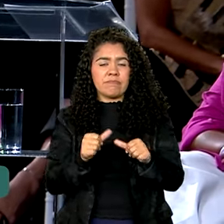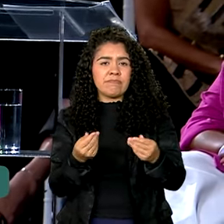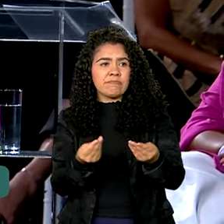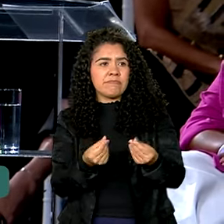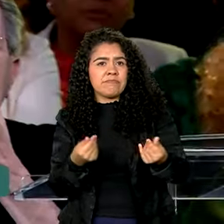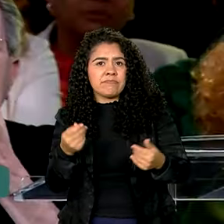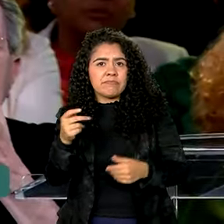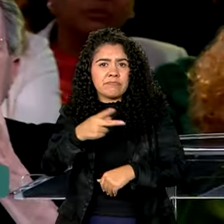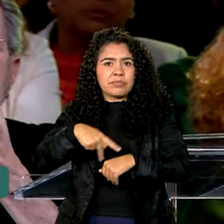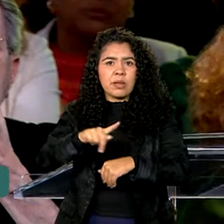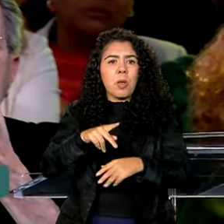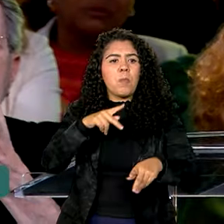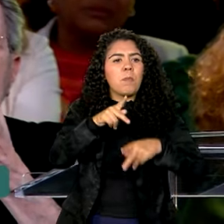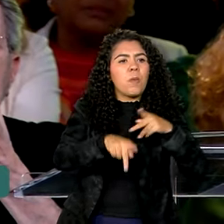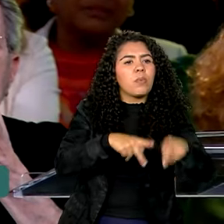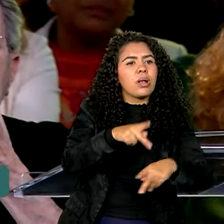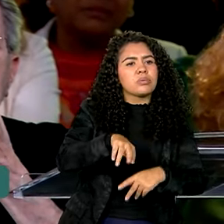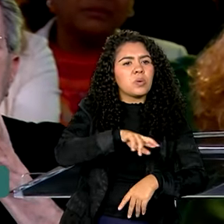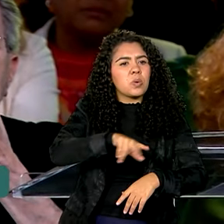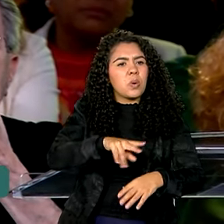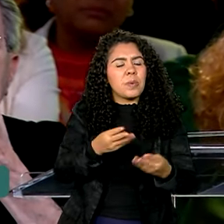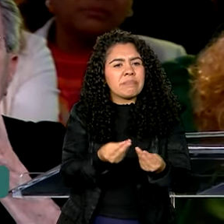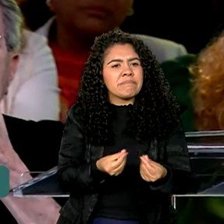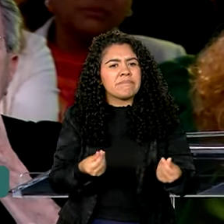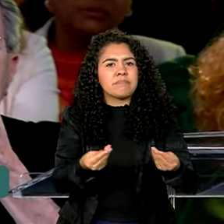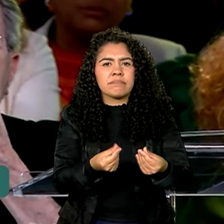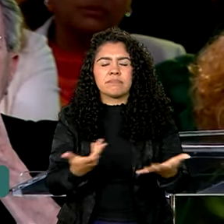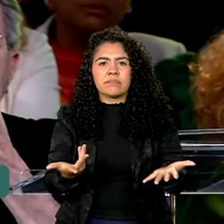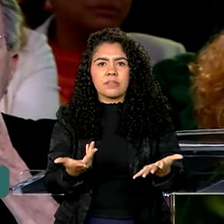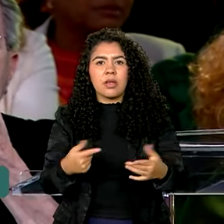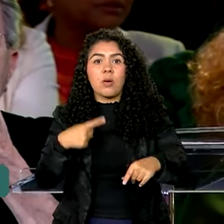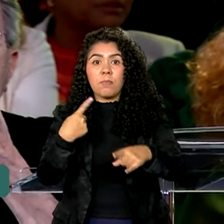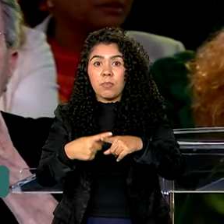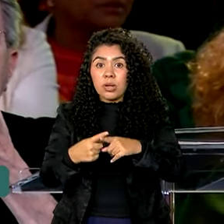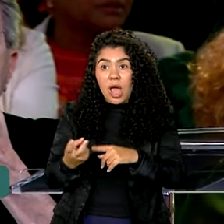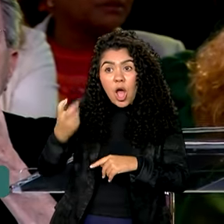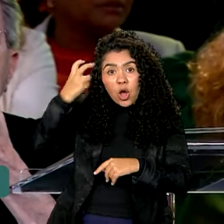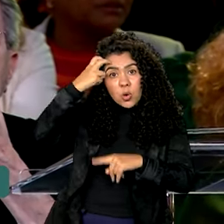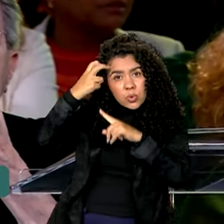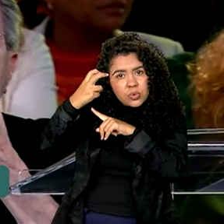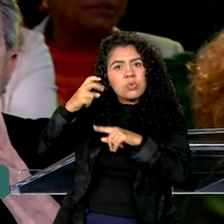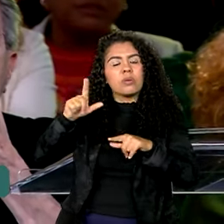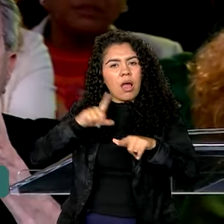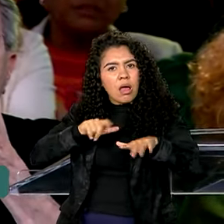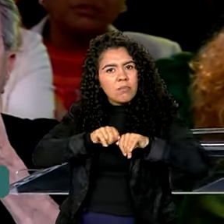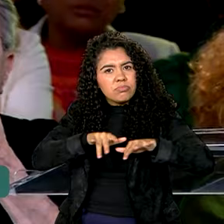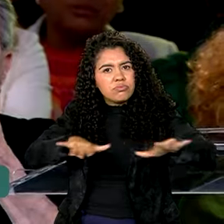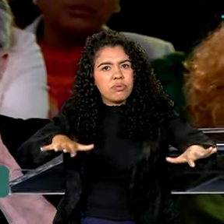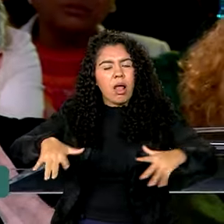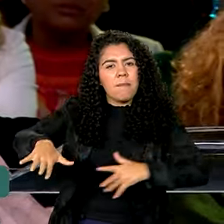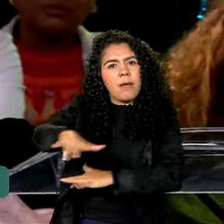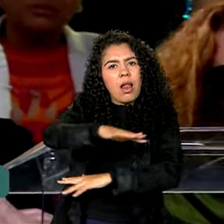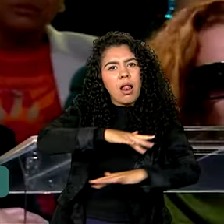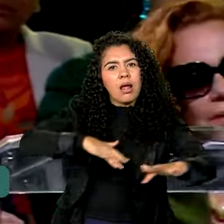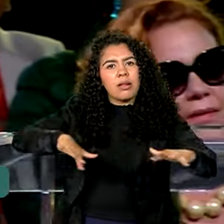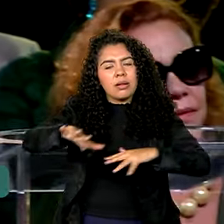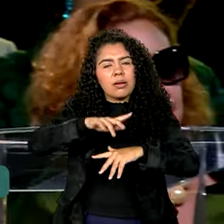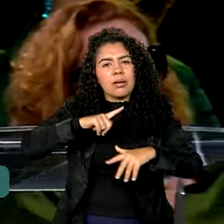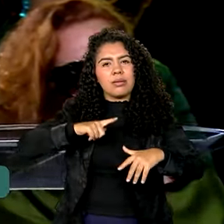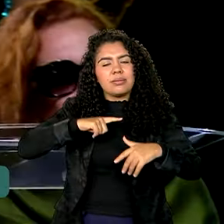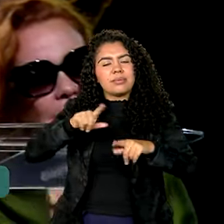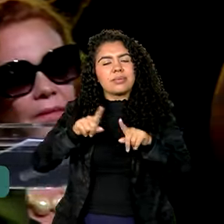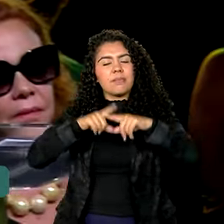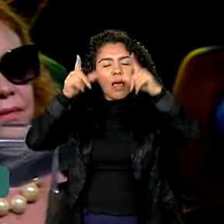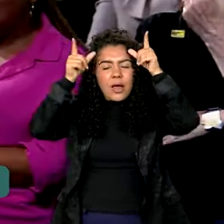O povo não é povo, é massa de manobra, porque a cultura politiza e refresca a cabeça das pessoas.